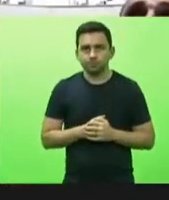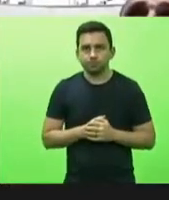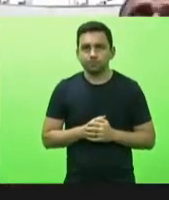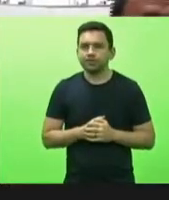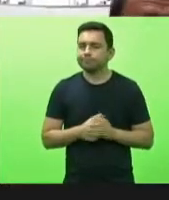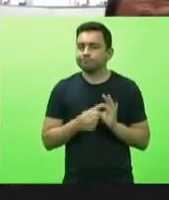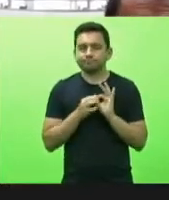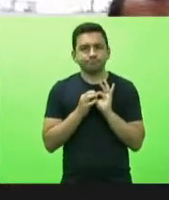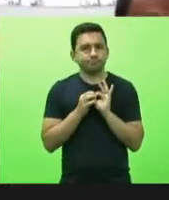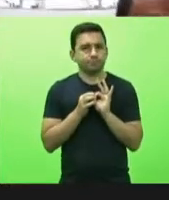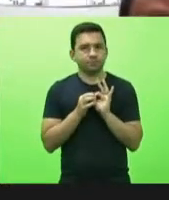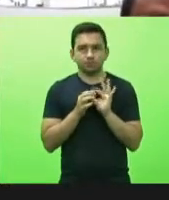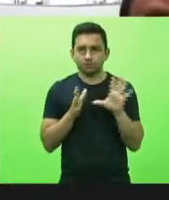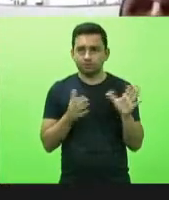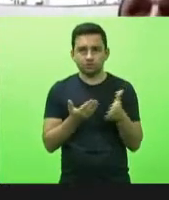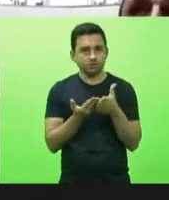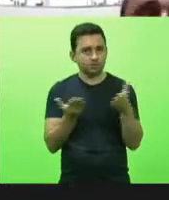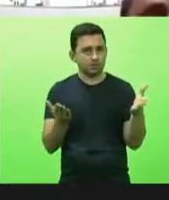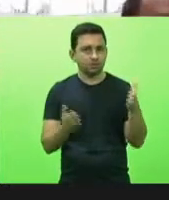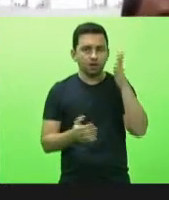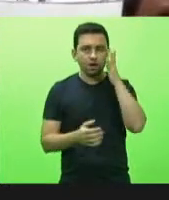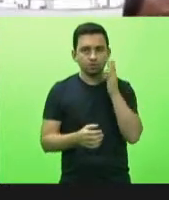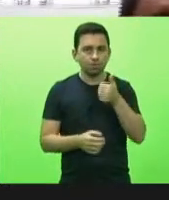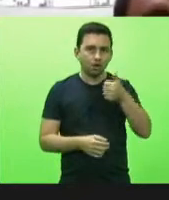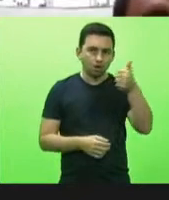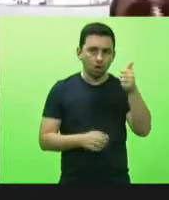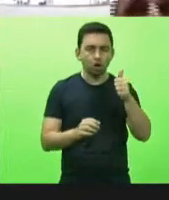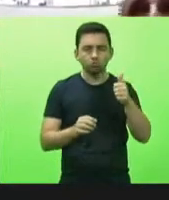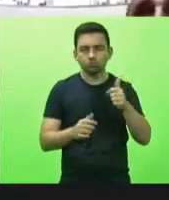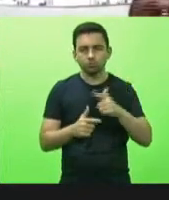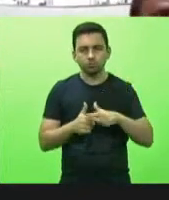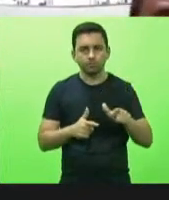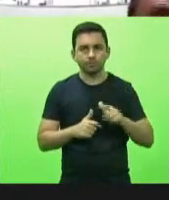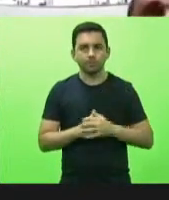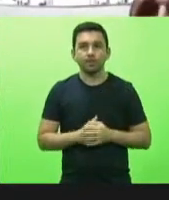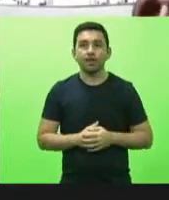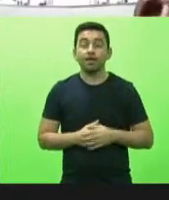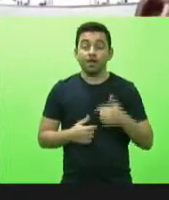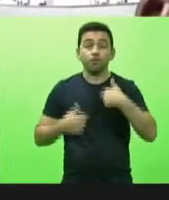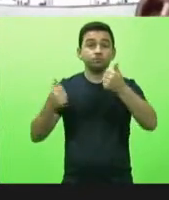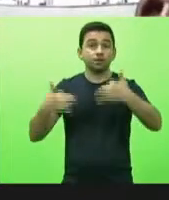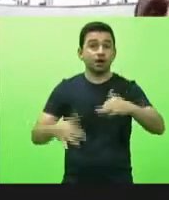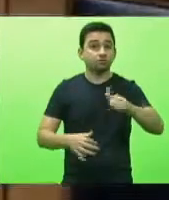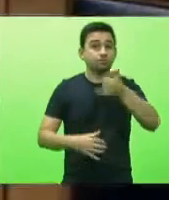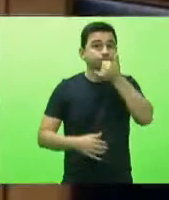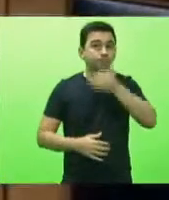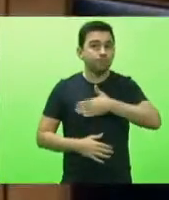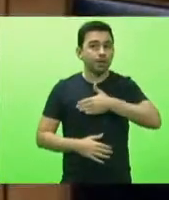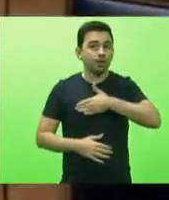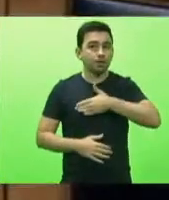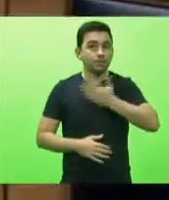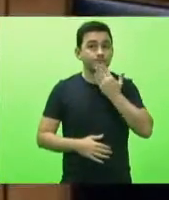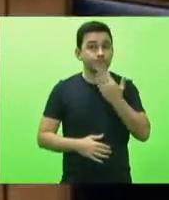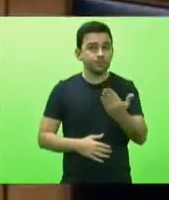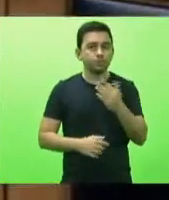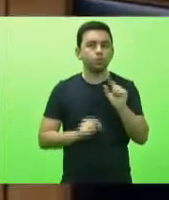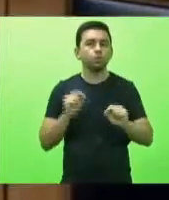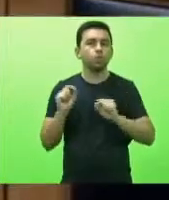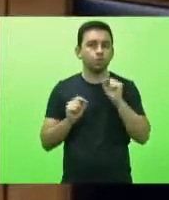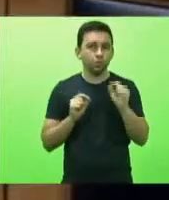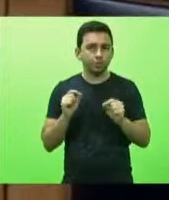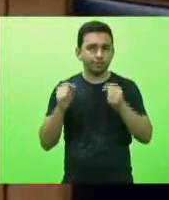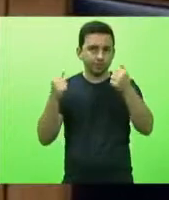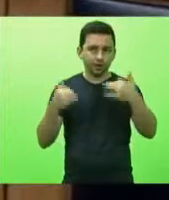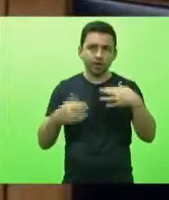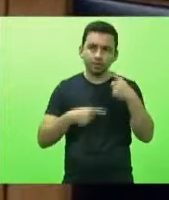disposição dos senhores como os senhores acharam melhor tá bom eu vou justificar então o meu requerimento rapidamente na sequência eu passo a palavra